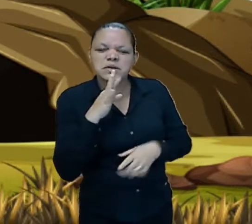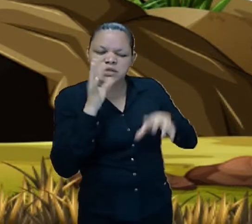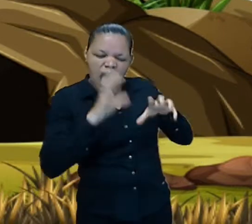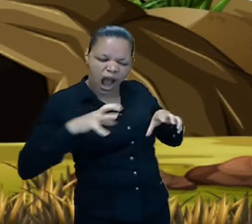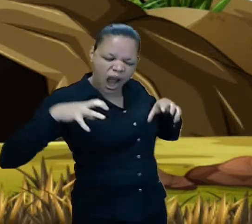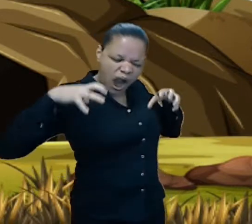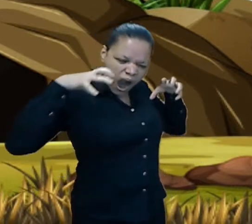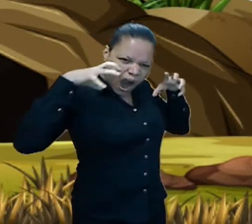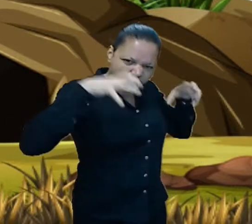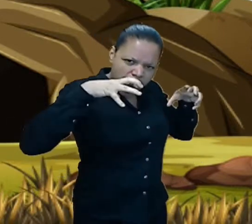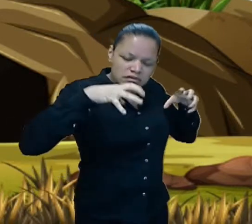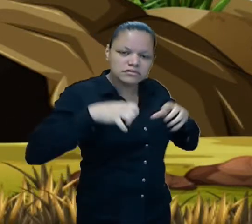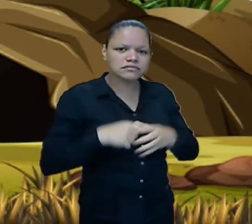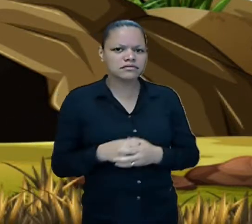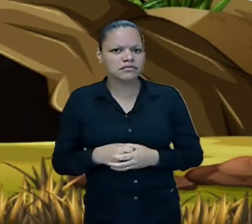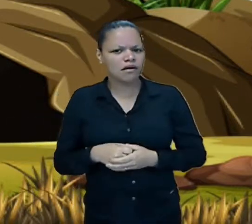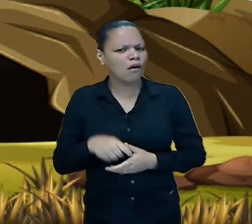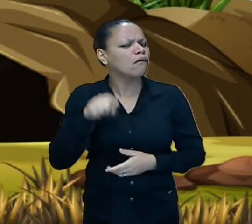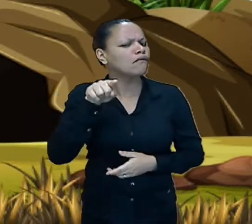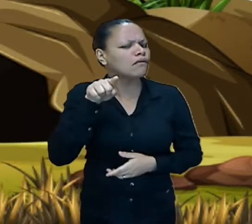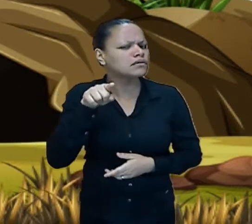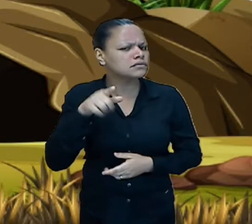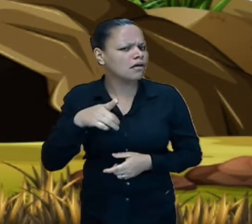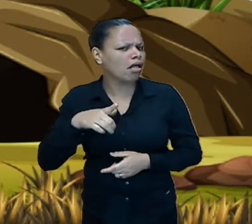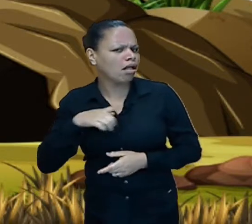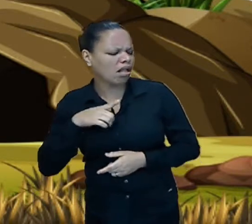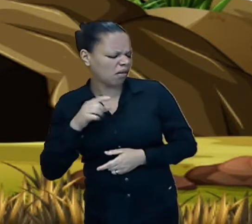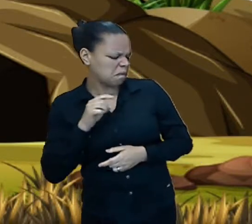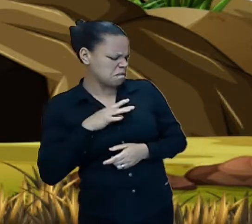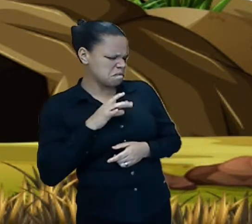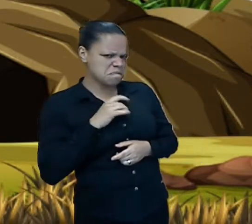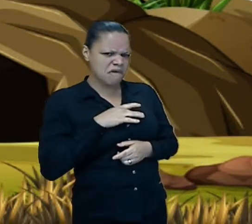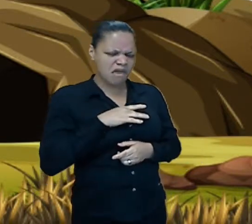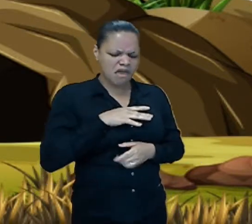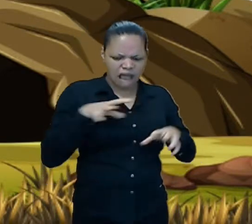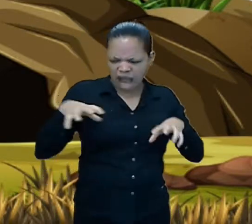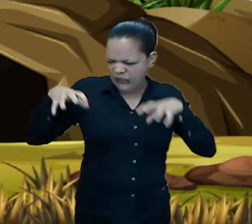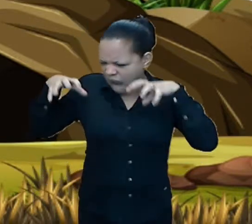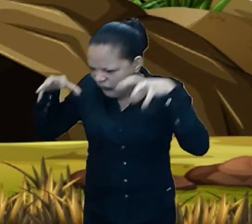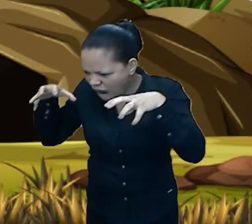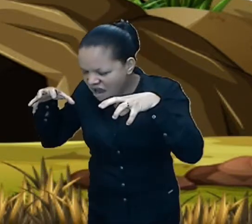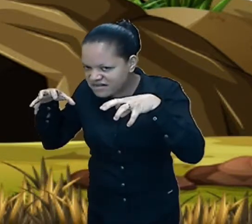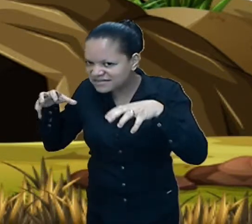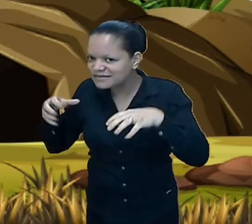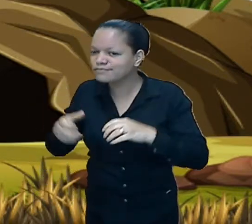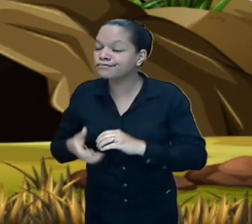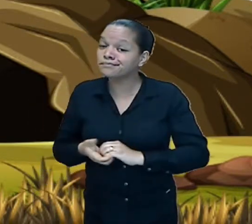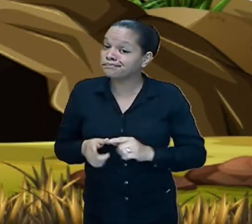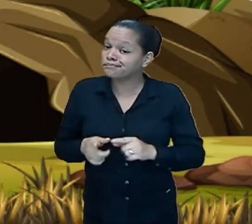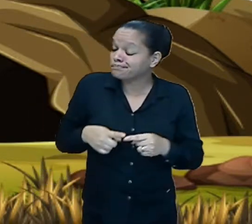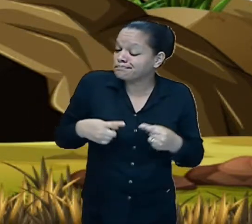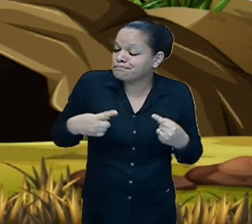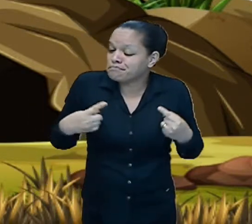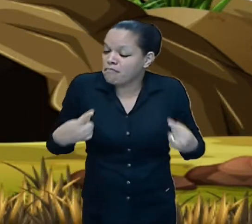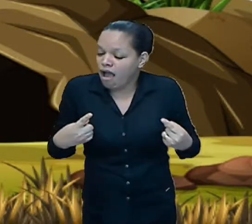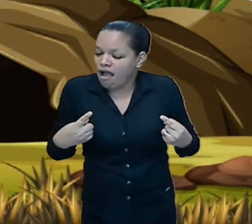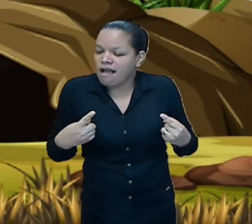Quem tem medo de monstro aí? Só que esse monstro é um pouquinho